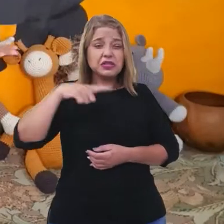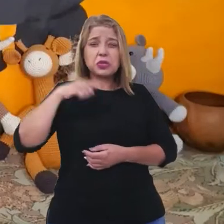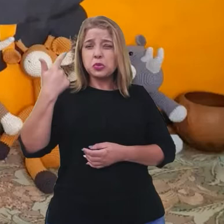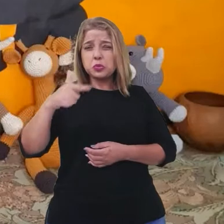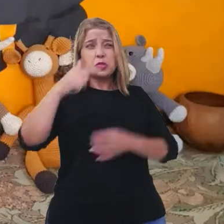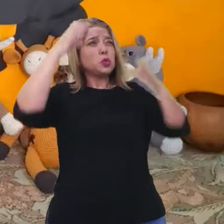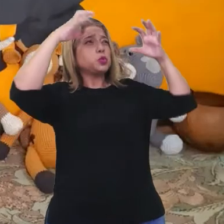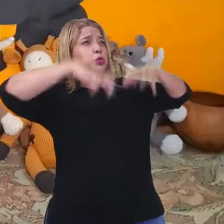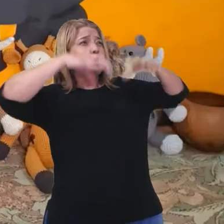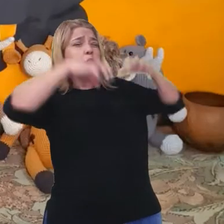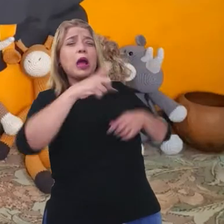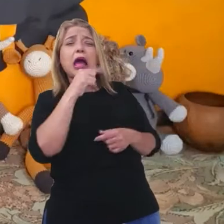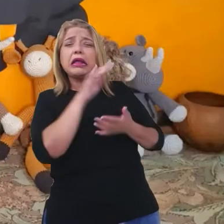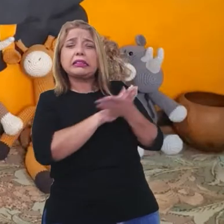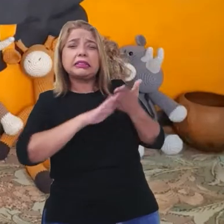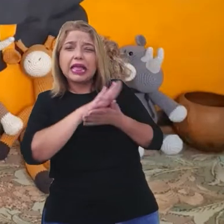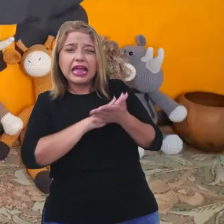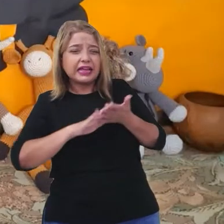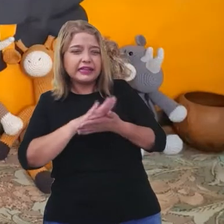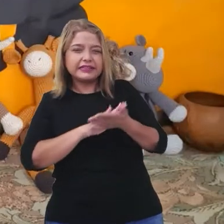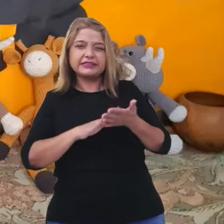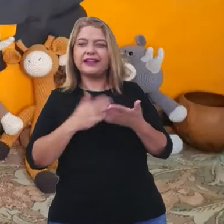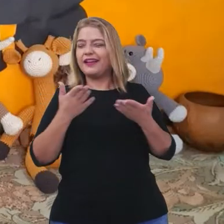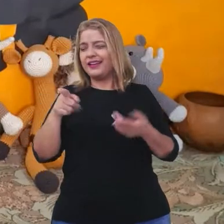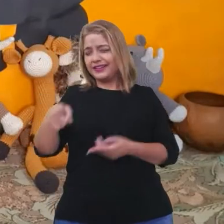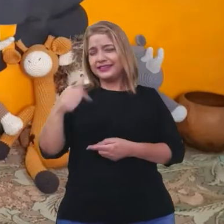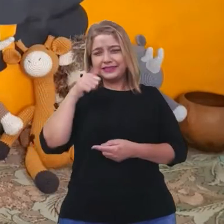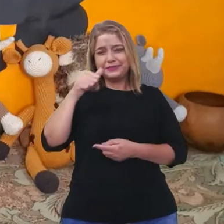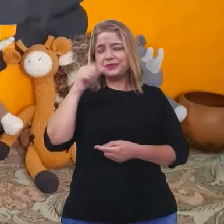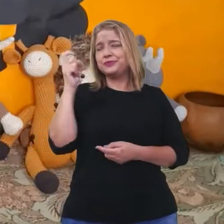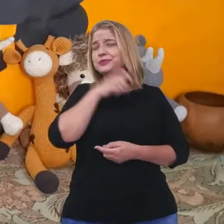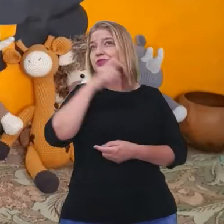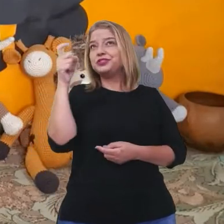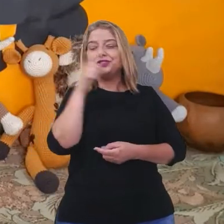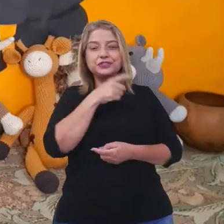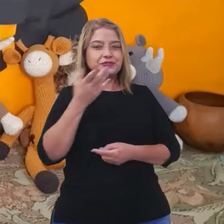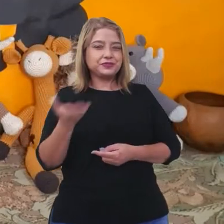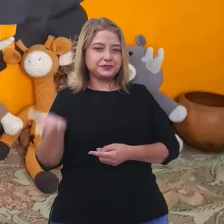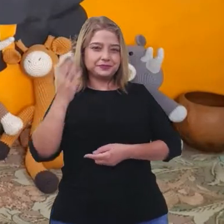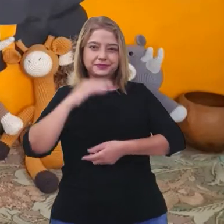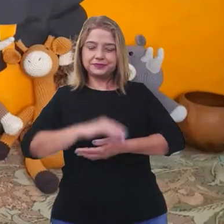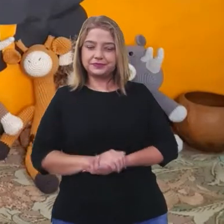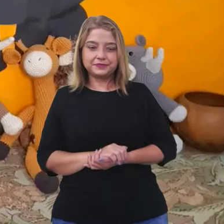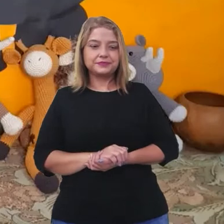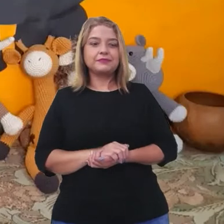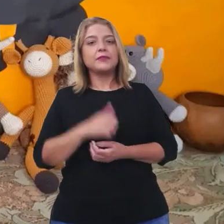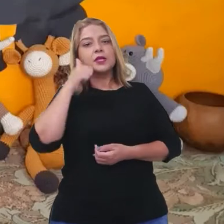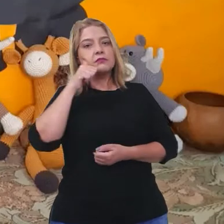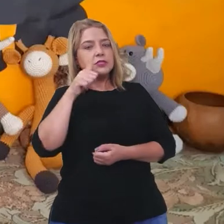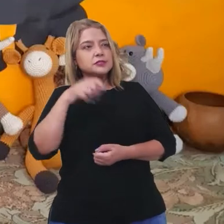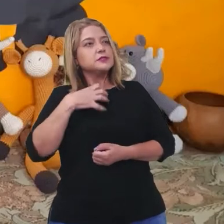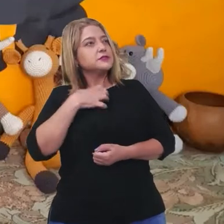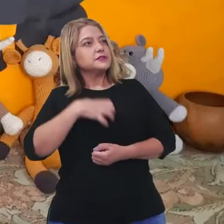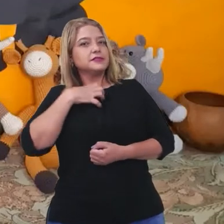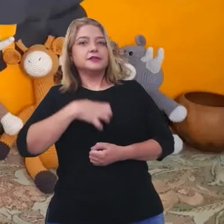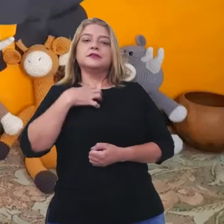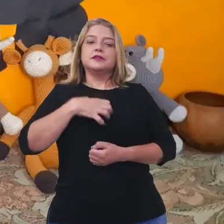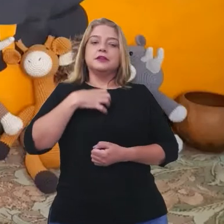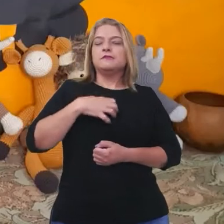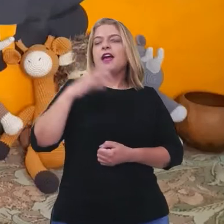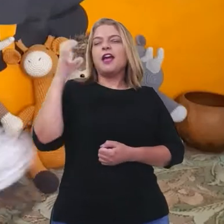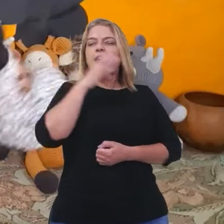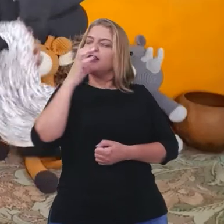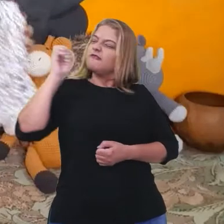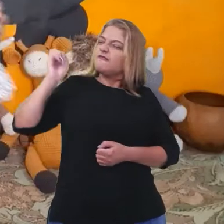chuva de água, só essa Obax mesmo, viu? Ela ficou com tanta raiva que saiu